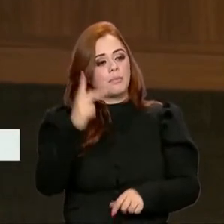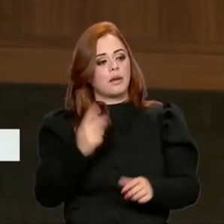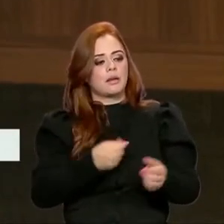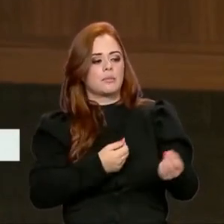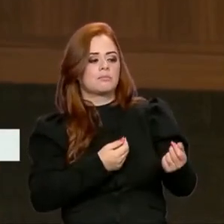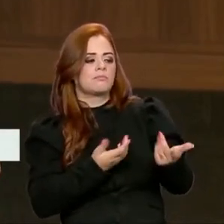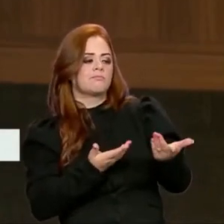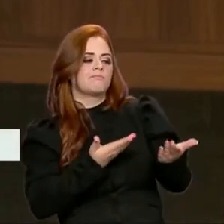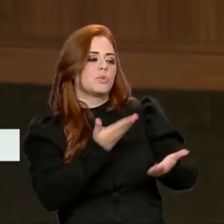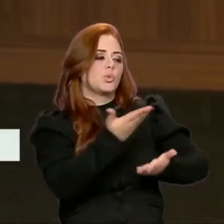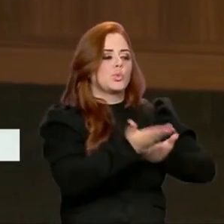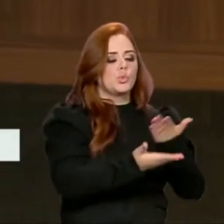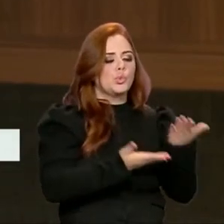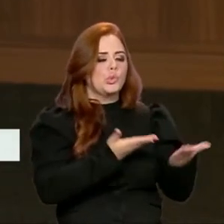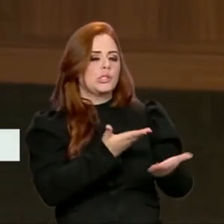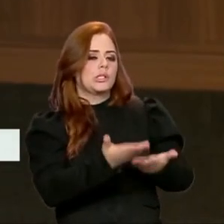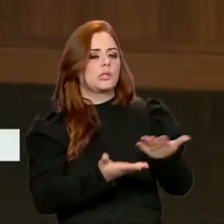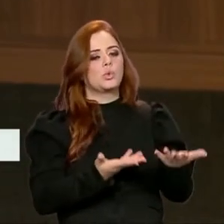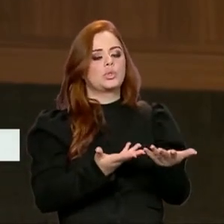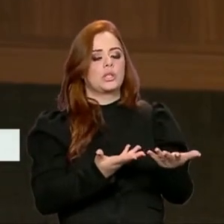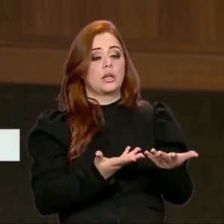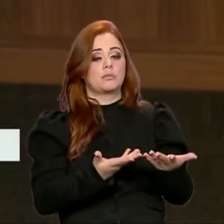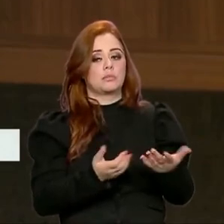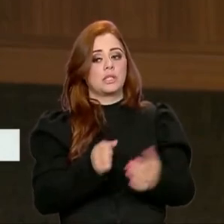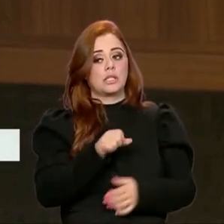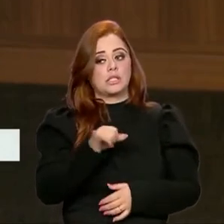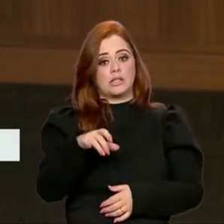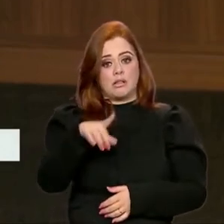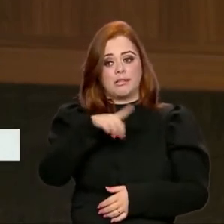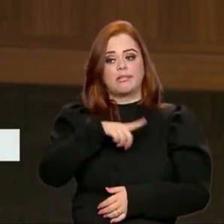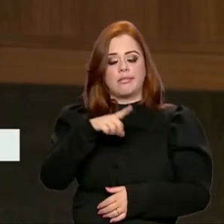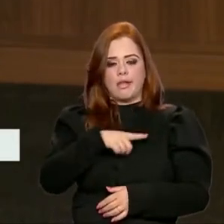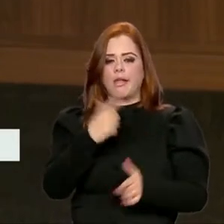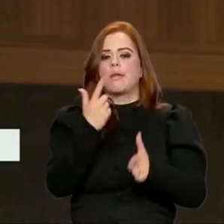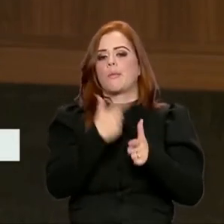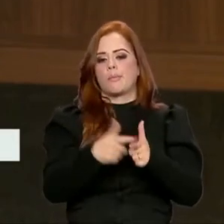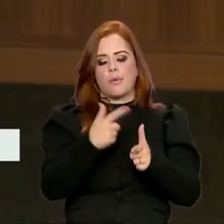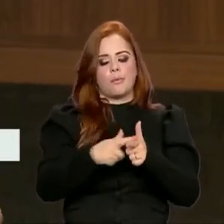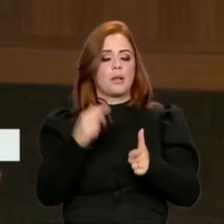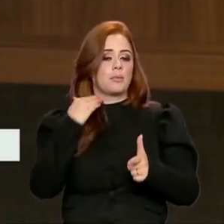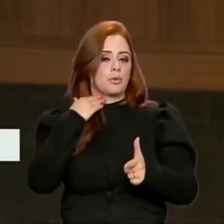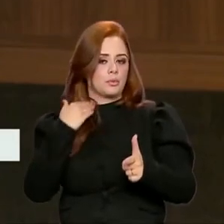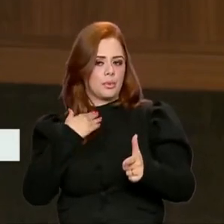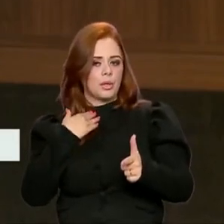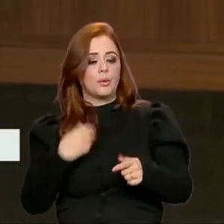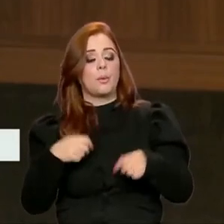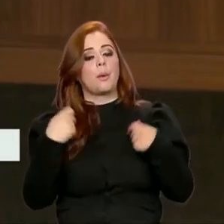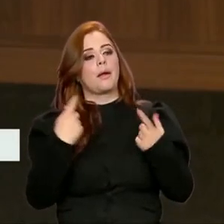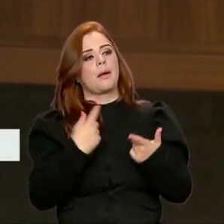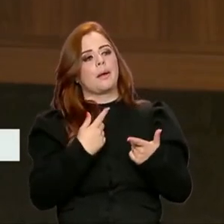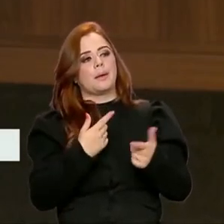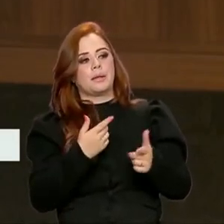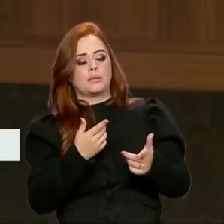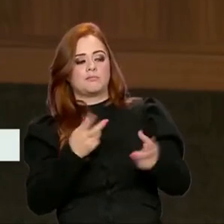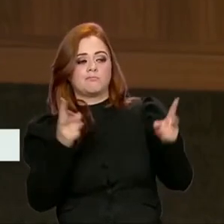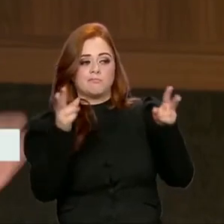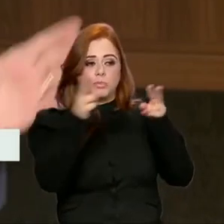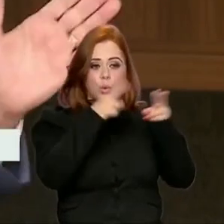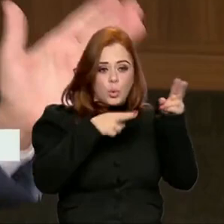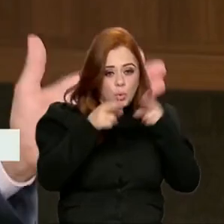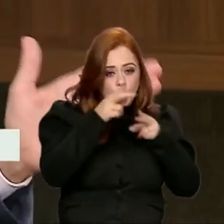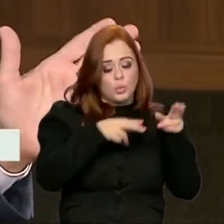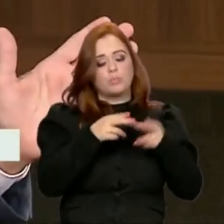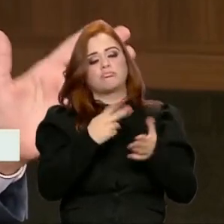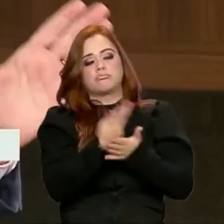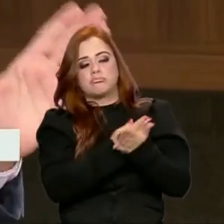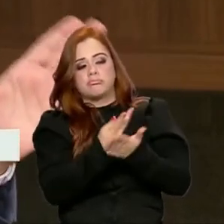sugiro que você que está com problemas junto ao seu banco, procure o banco, caso a sua dívida